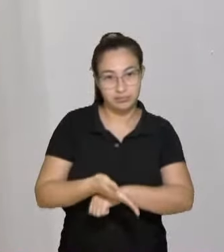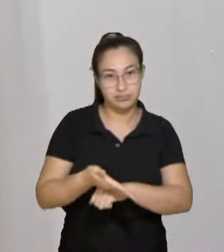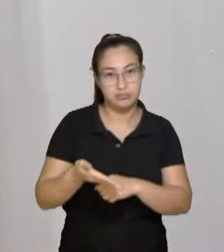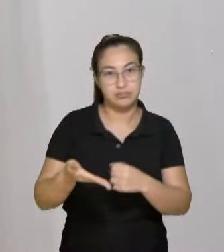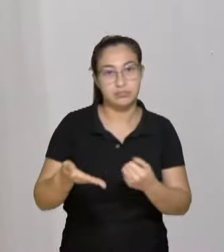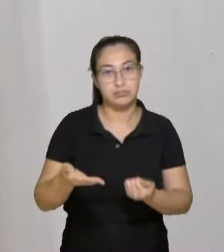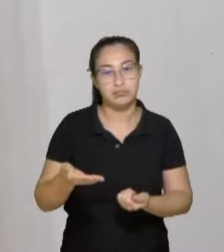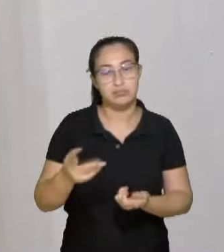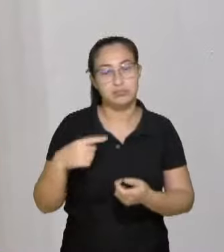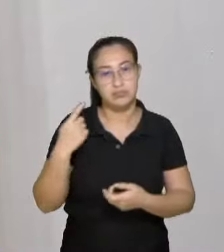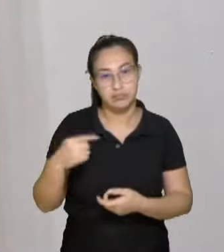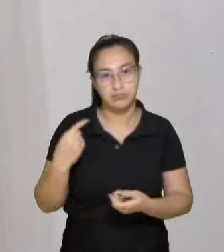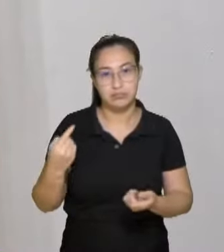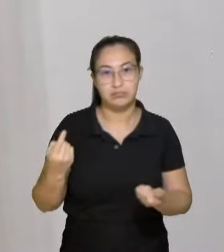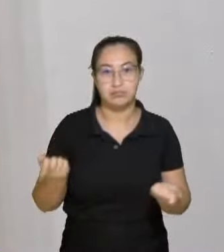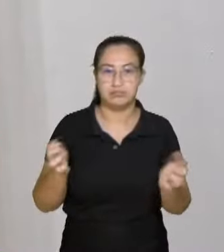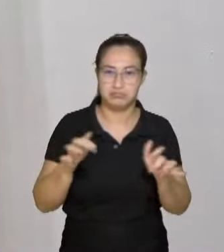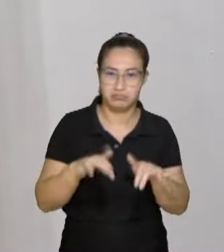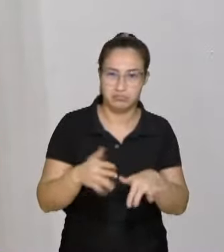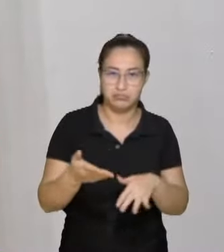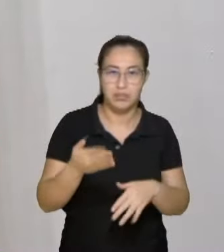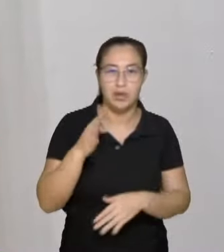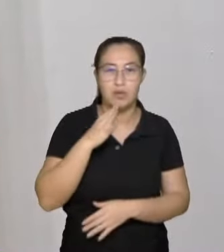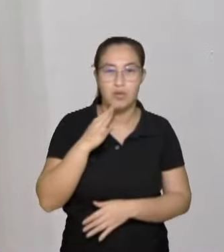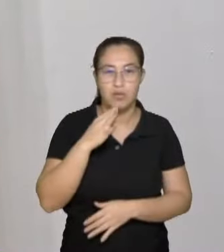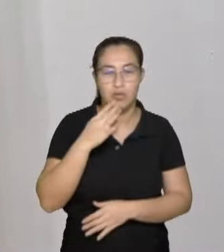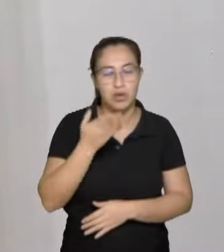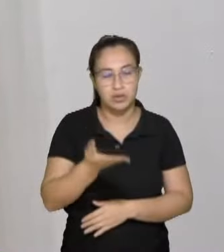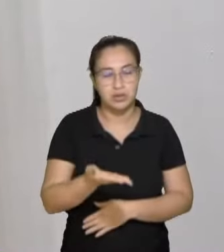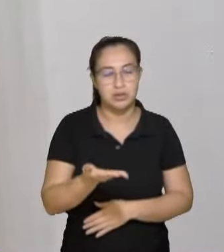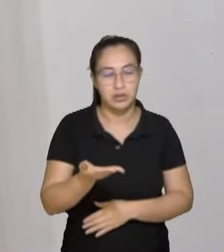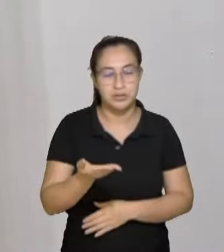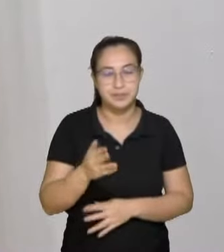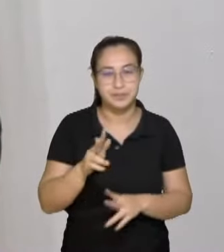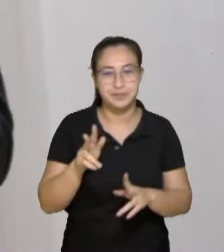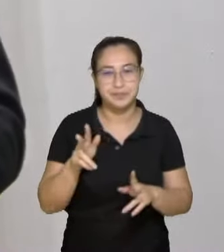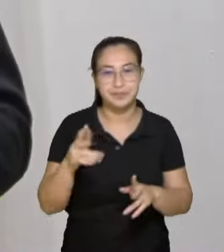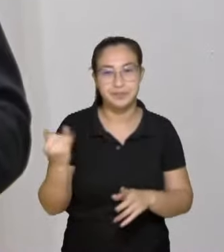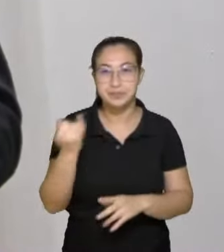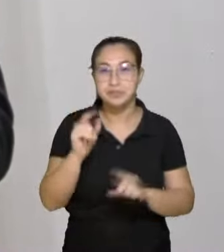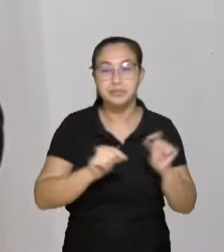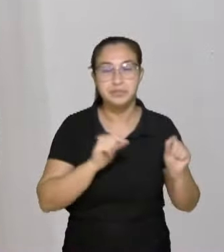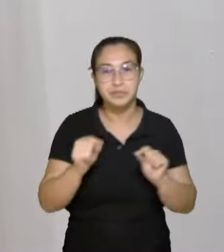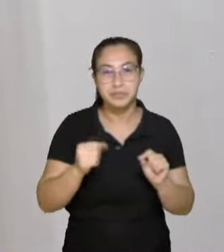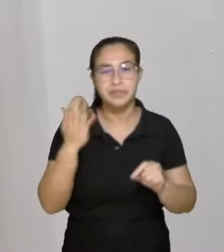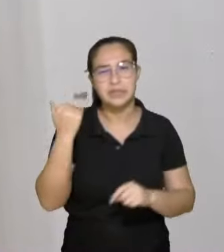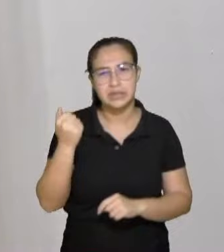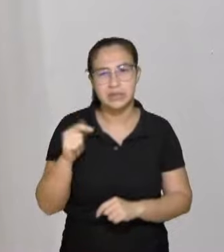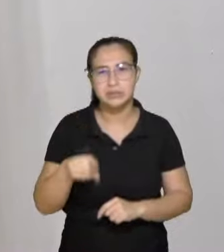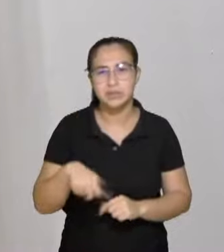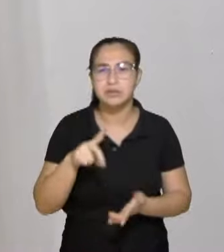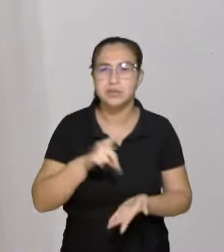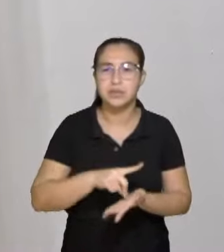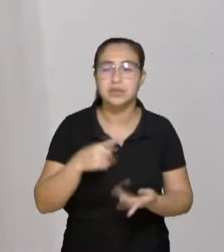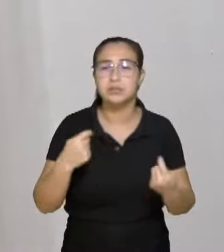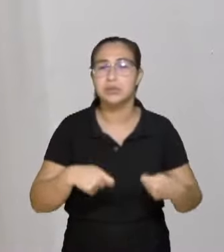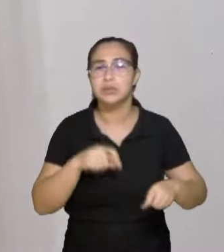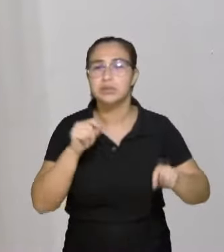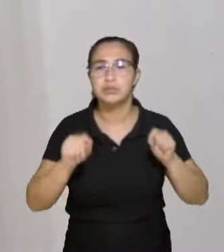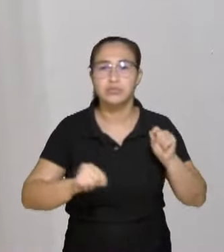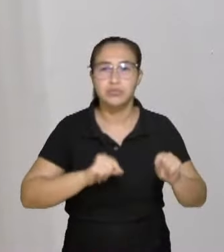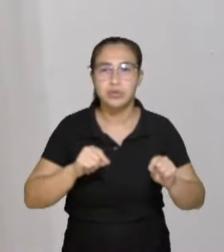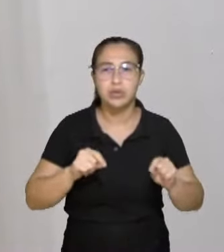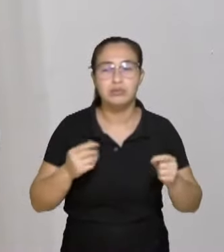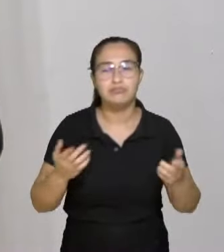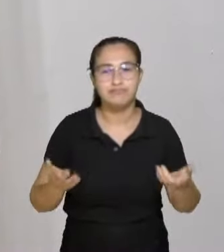envolvido também com as causas da nossa região, sempre muito presente e sabe mais do que nunca da realidade dessa obra tão importante,